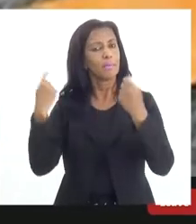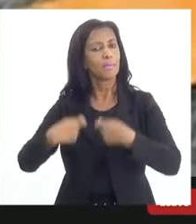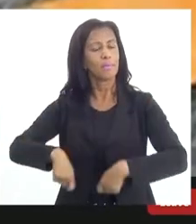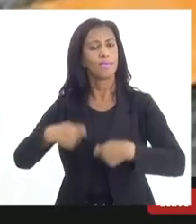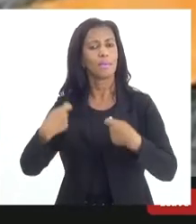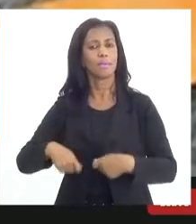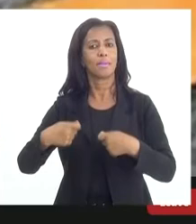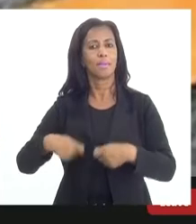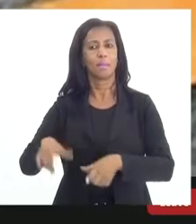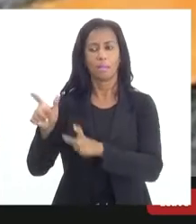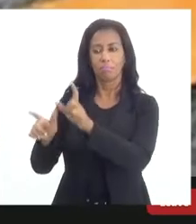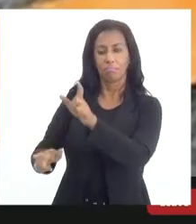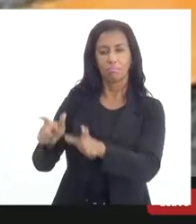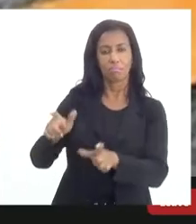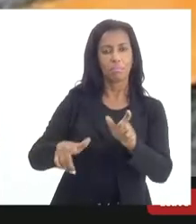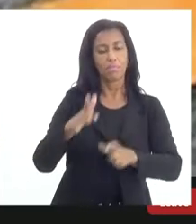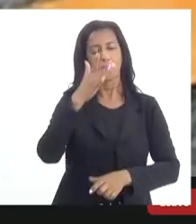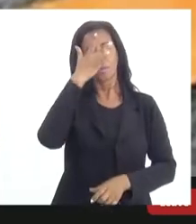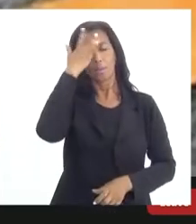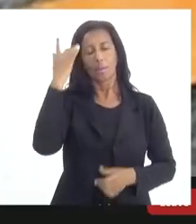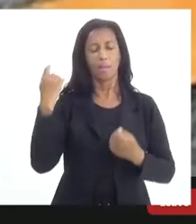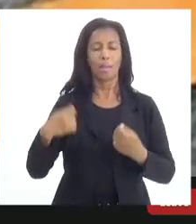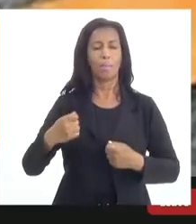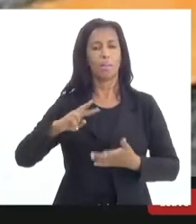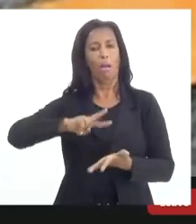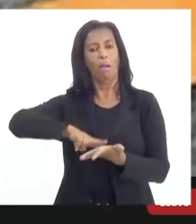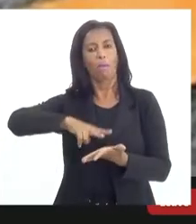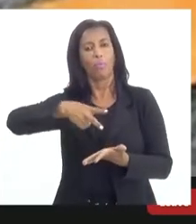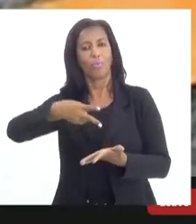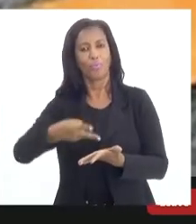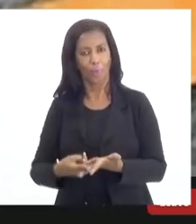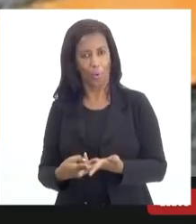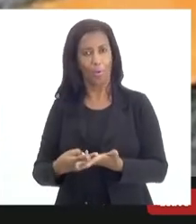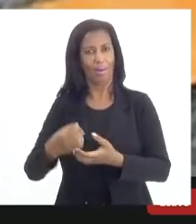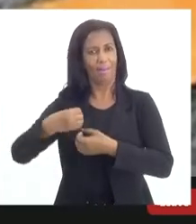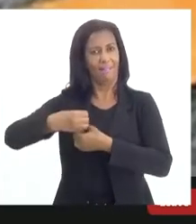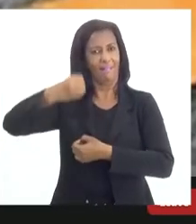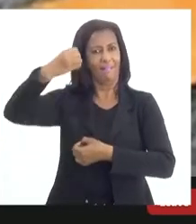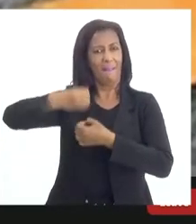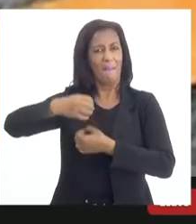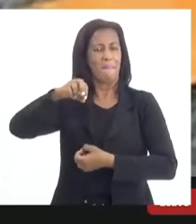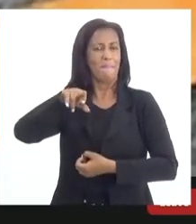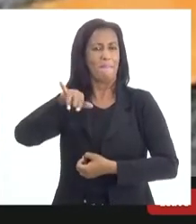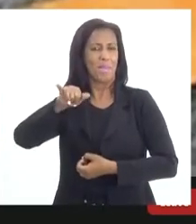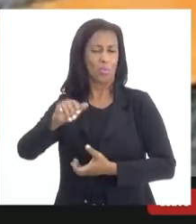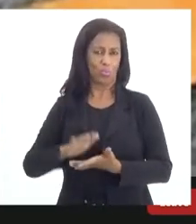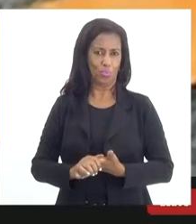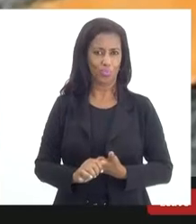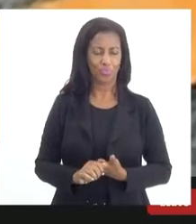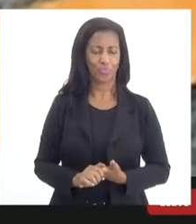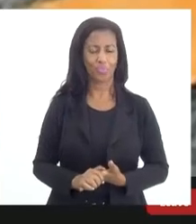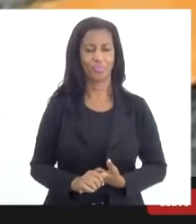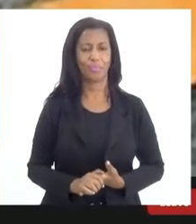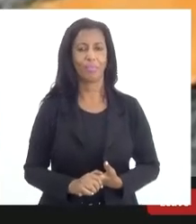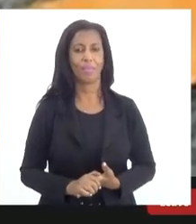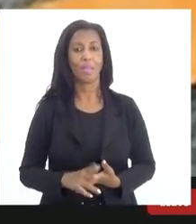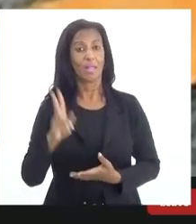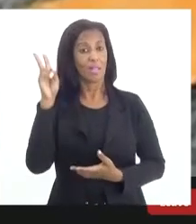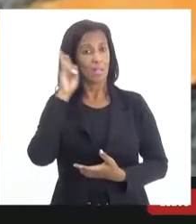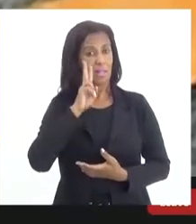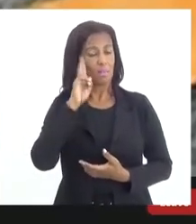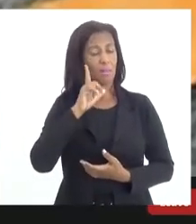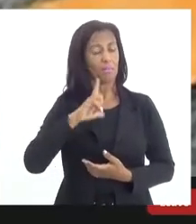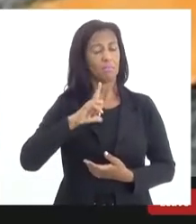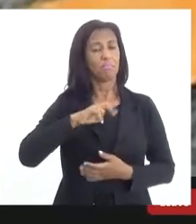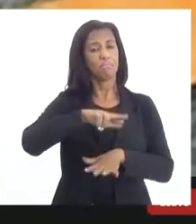daqueles que demandam para o transplante halogênico não aparentado. Lembrando que existem